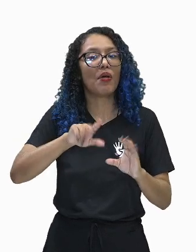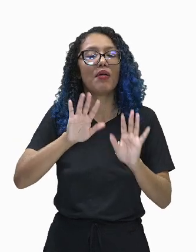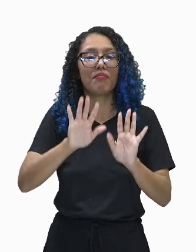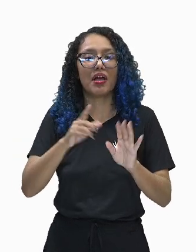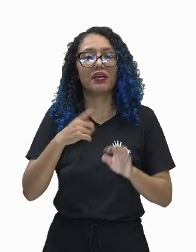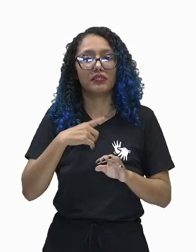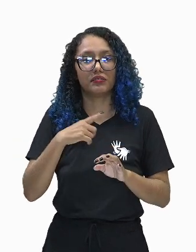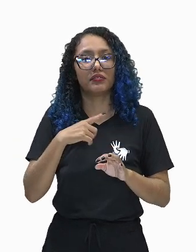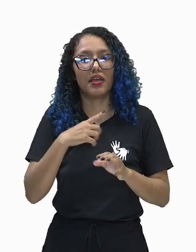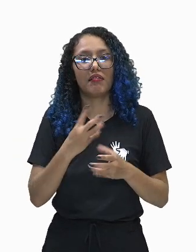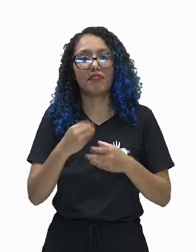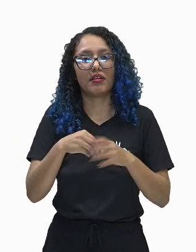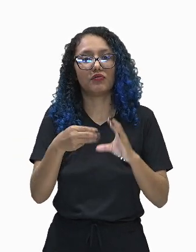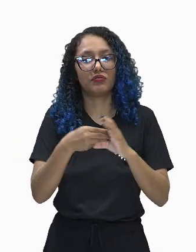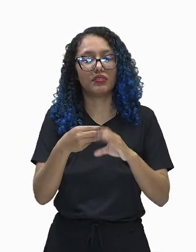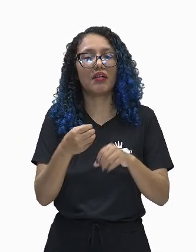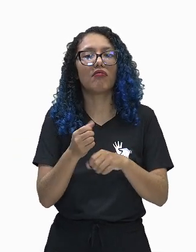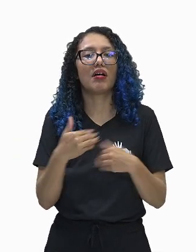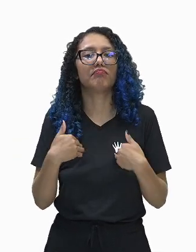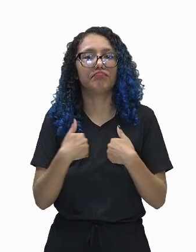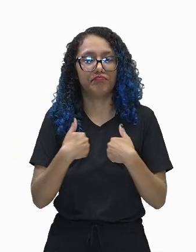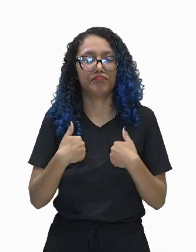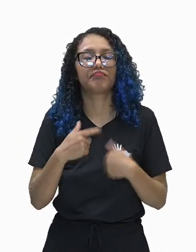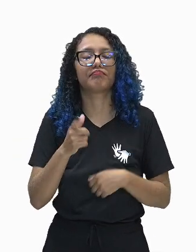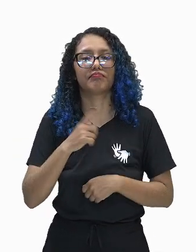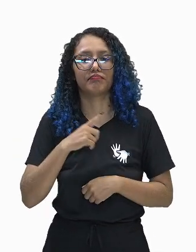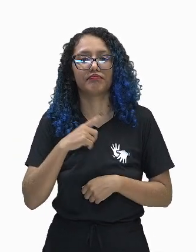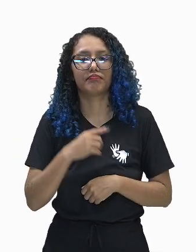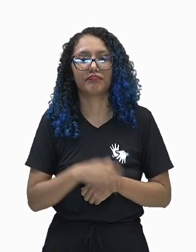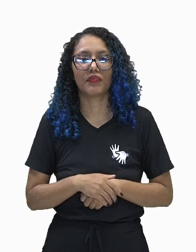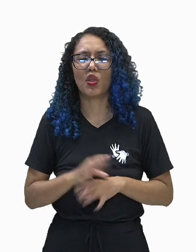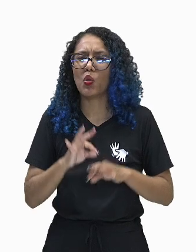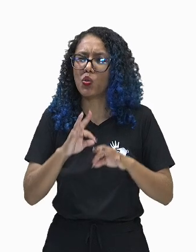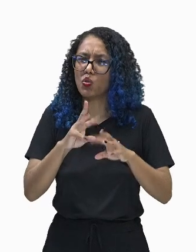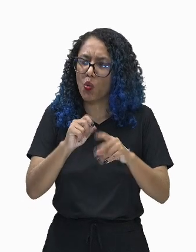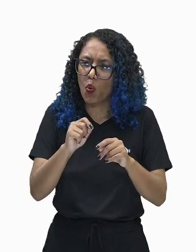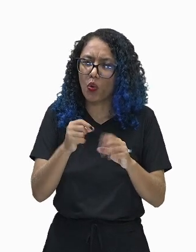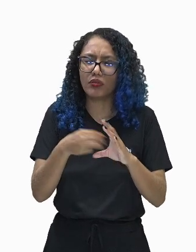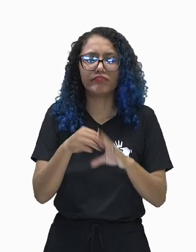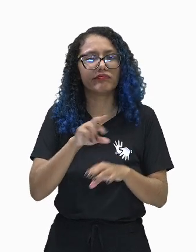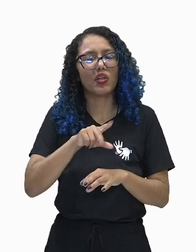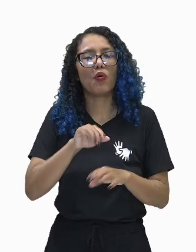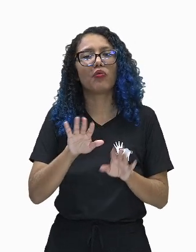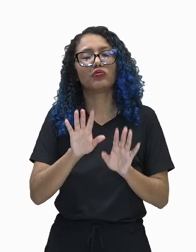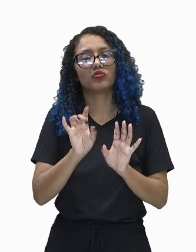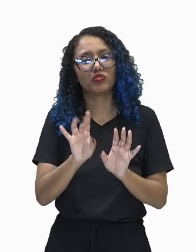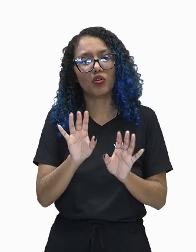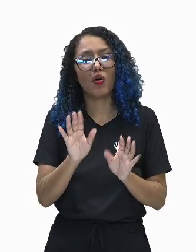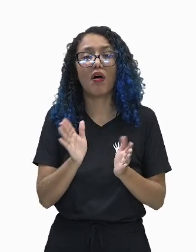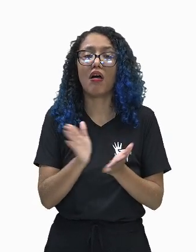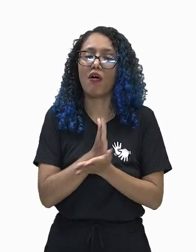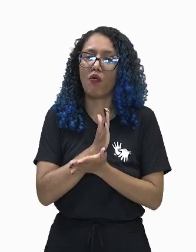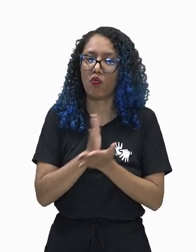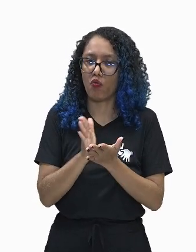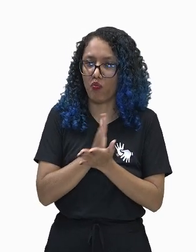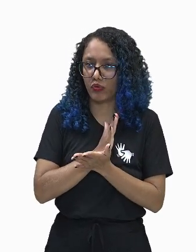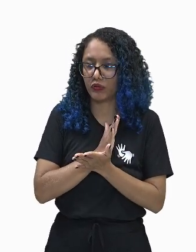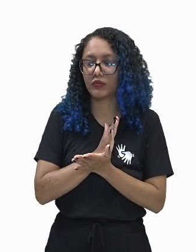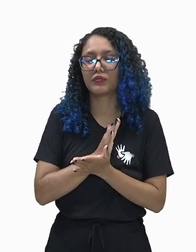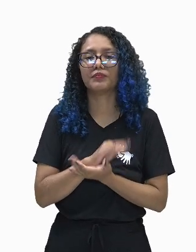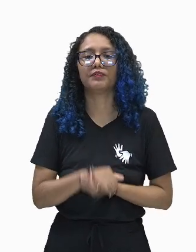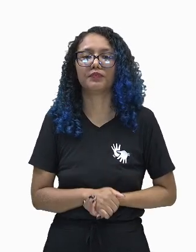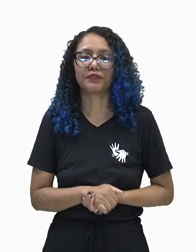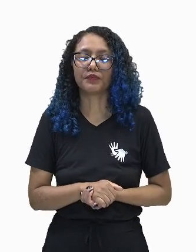nas células animais. Não em todas, em algumas, como células de tecidos específicos.